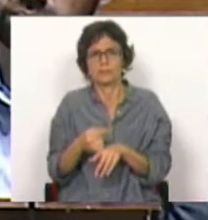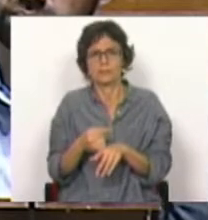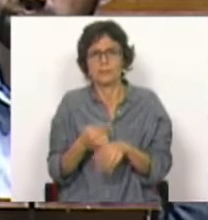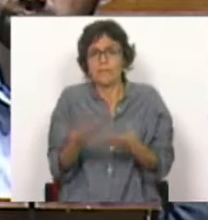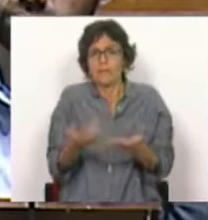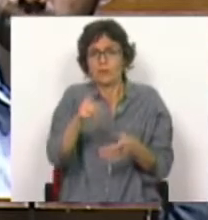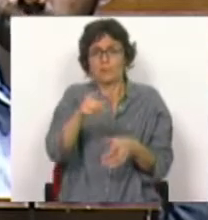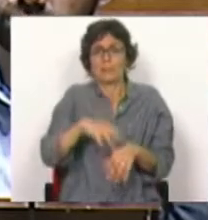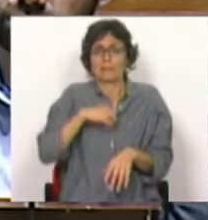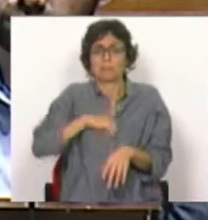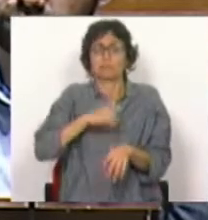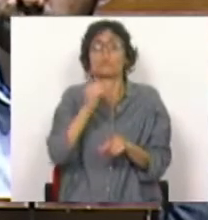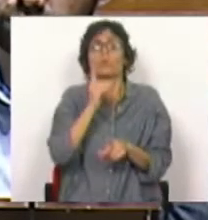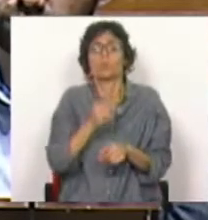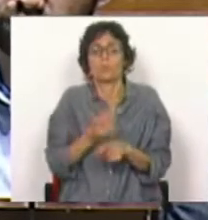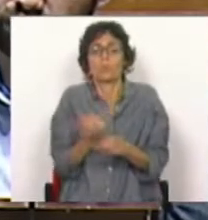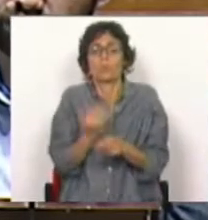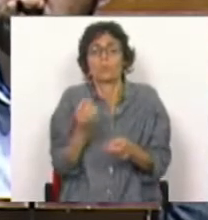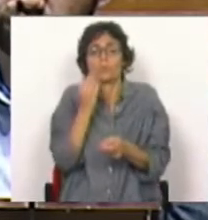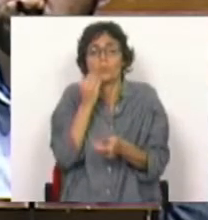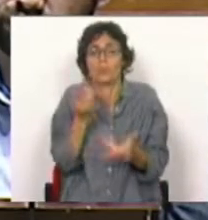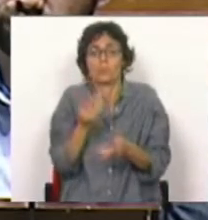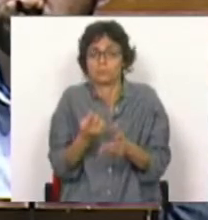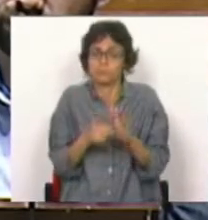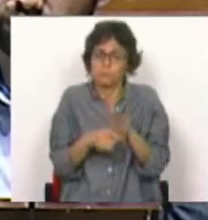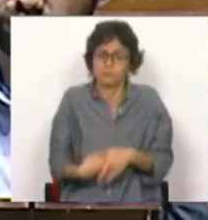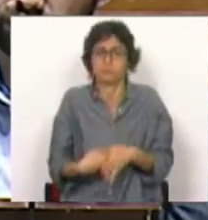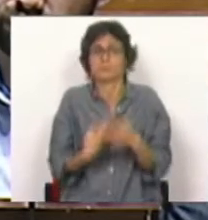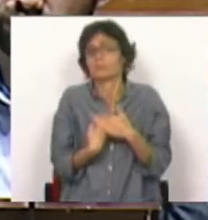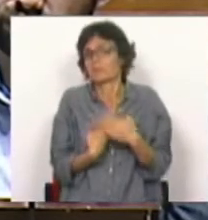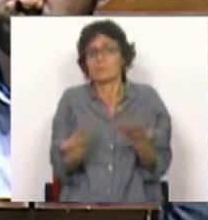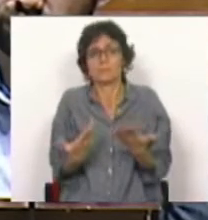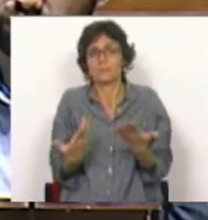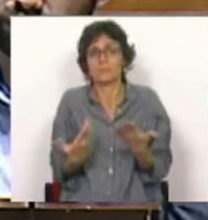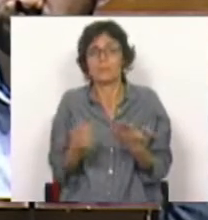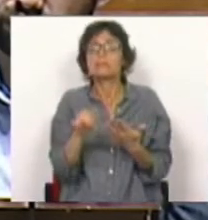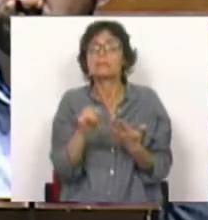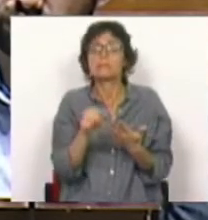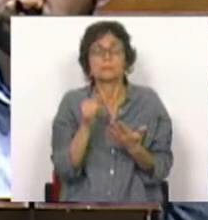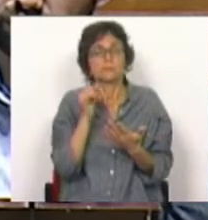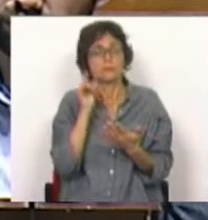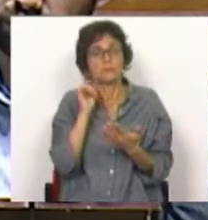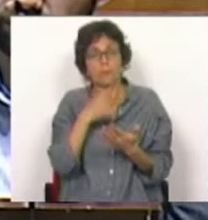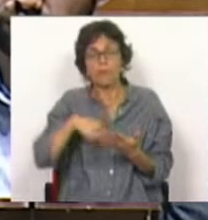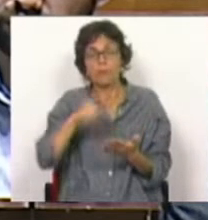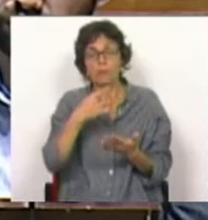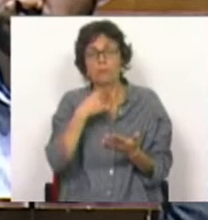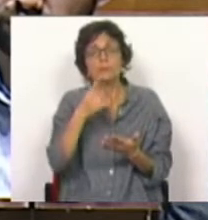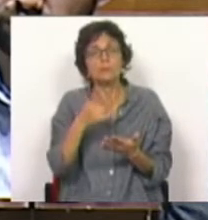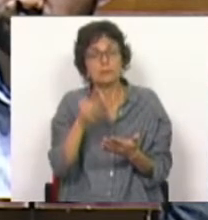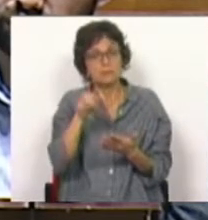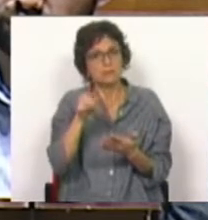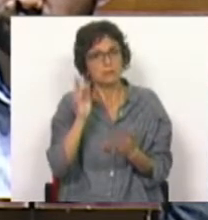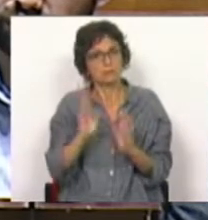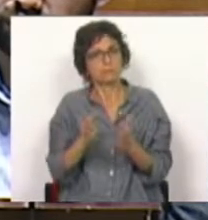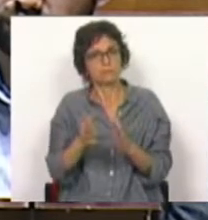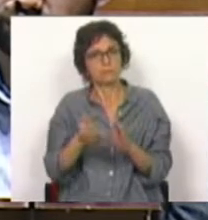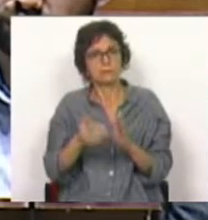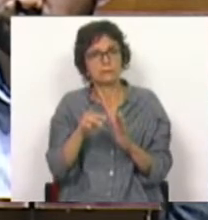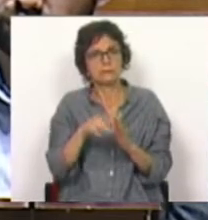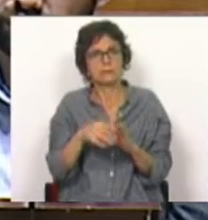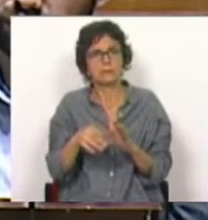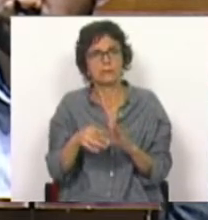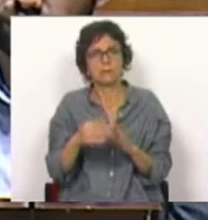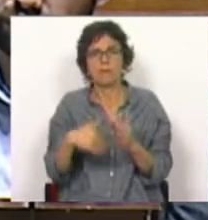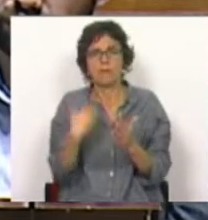se sente em relação à escola secundária de Barcelinos. E por isso aqui reclamamos medidas urgentes no sentido da